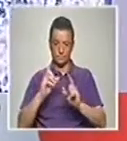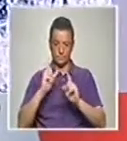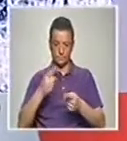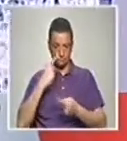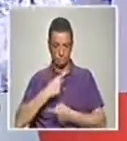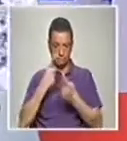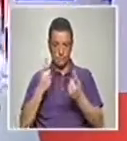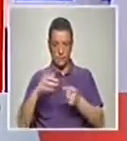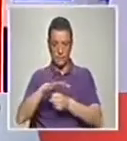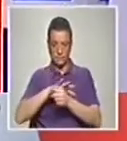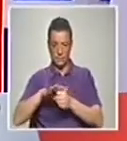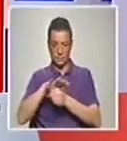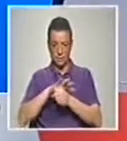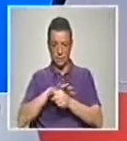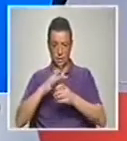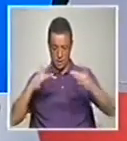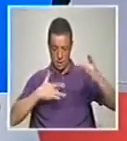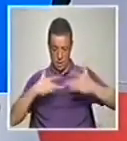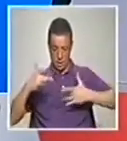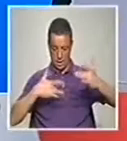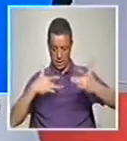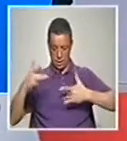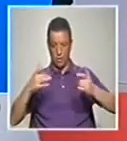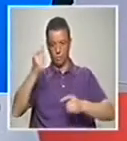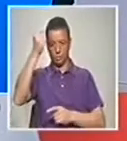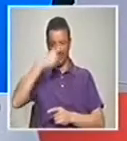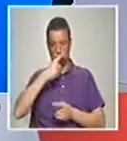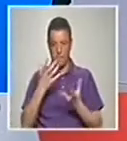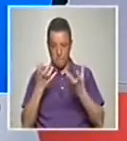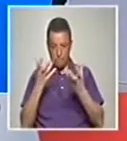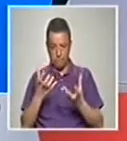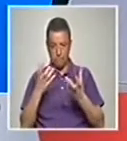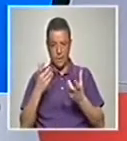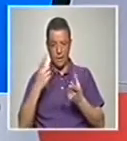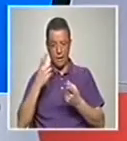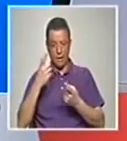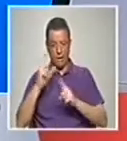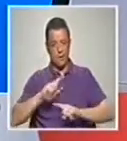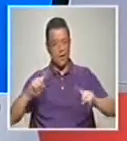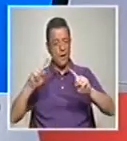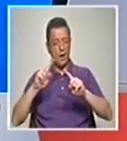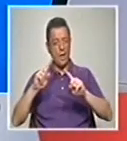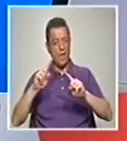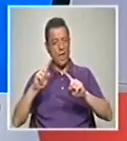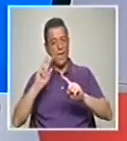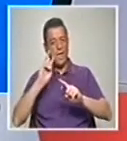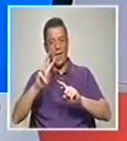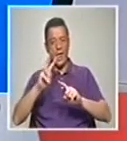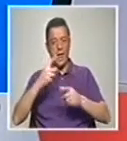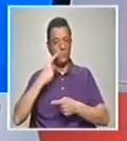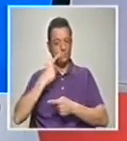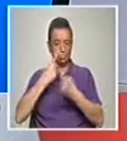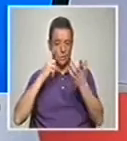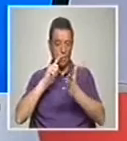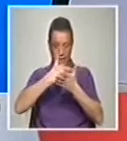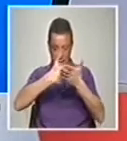a esta. Isso quer dizer que é uma peça de teatro, uma história de alguma forma pesada? Ela é pesada, é um texto difícil, mas